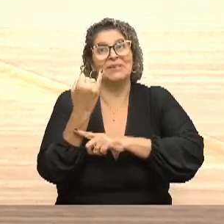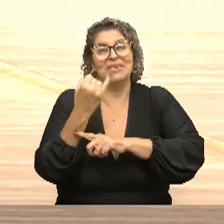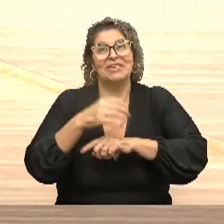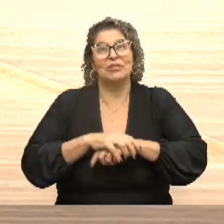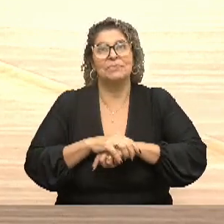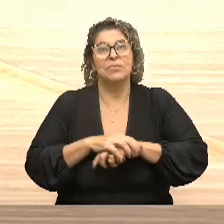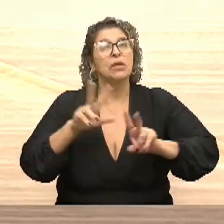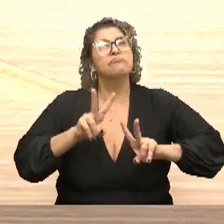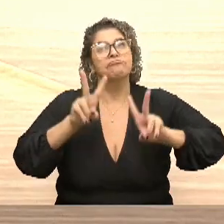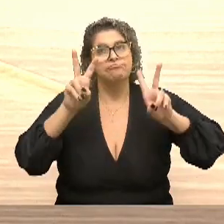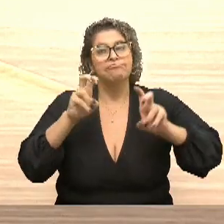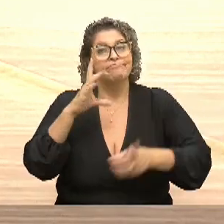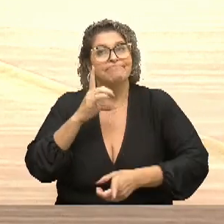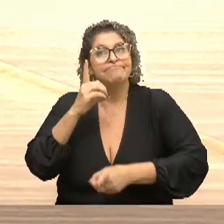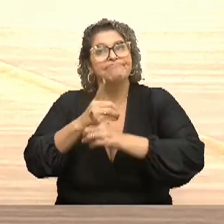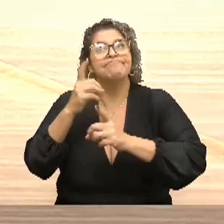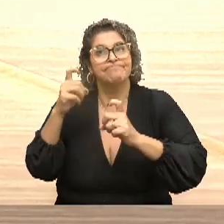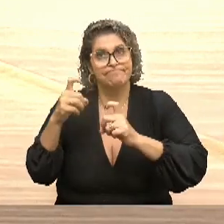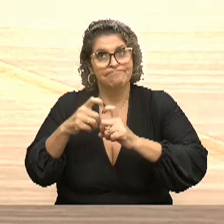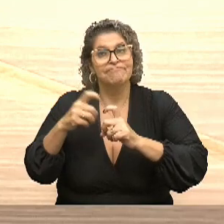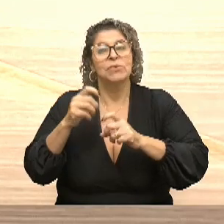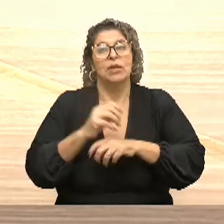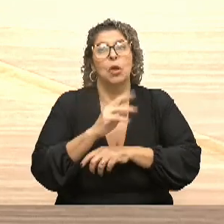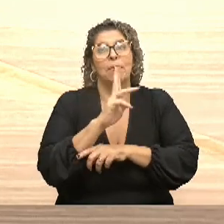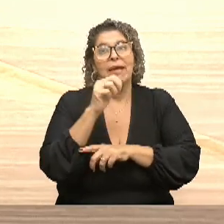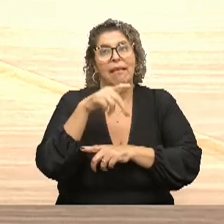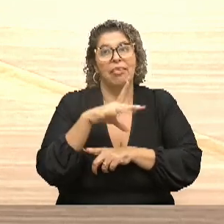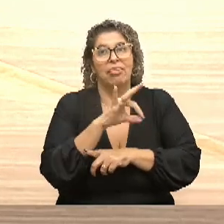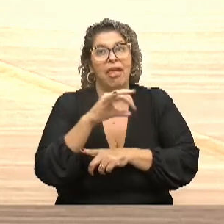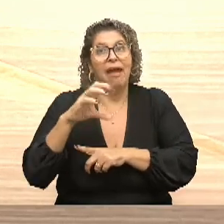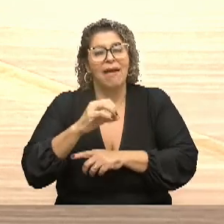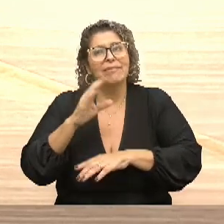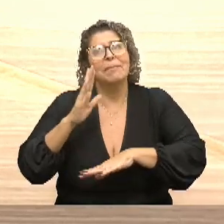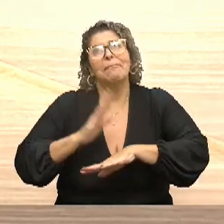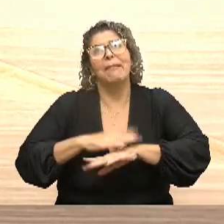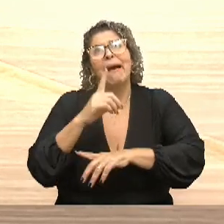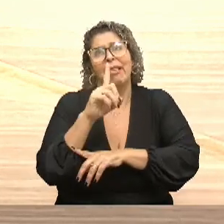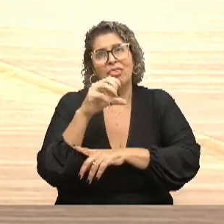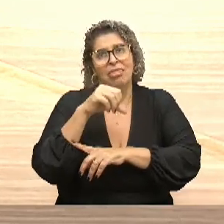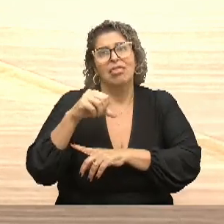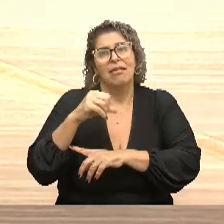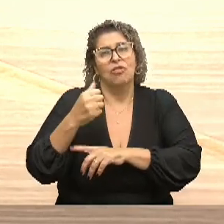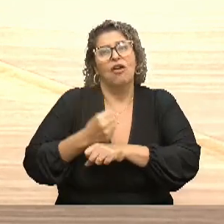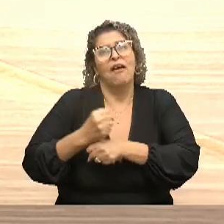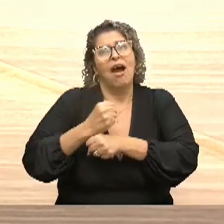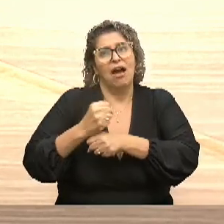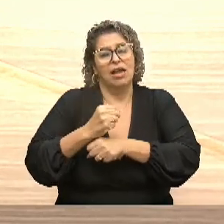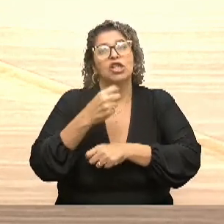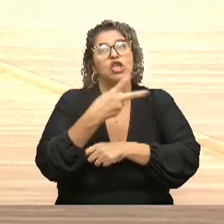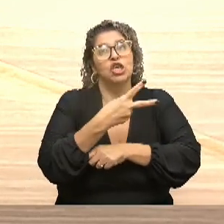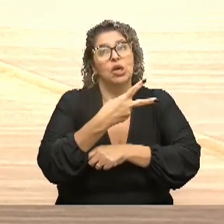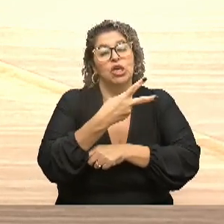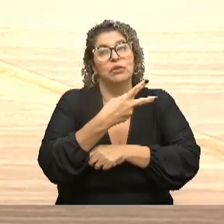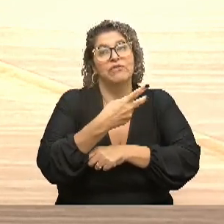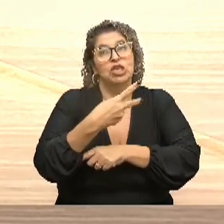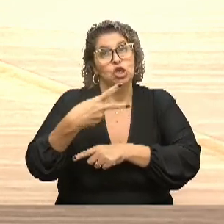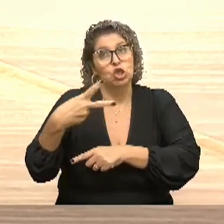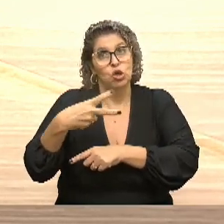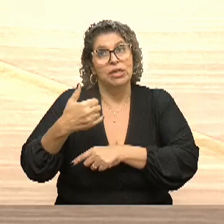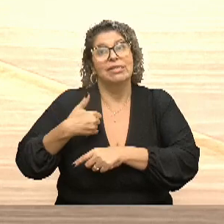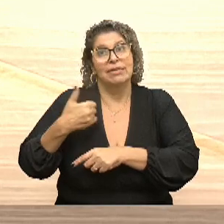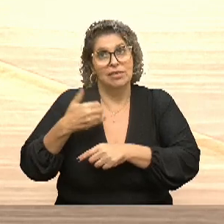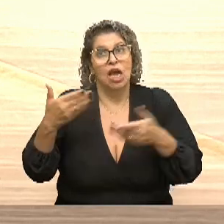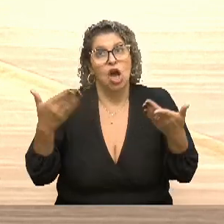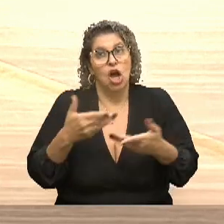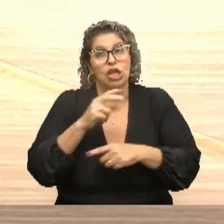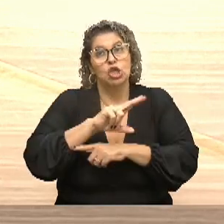Essa questão do diagnóstico, realmente, o Bernardo teve há mais de 19 anos. Ele vai fazer 22 anos agora em julho, numa época bem